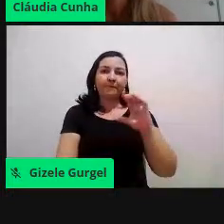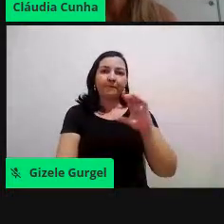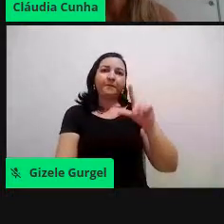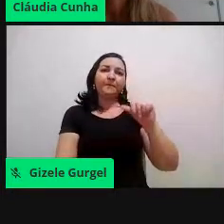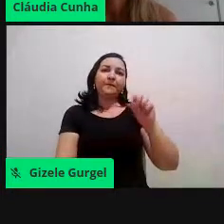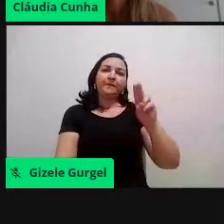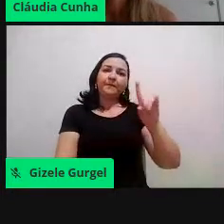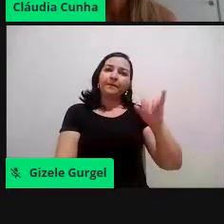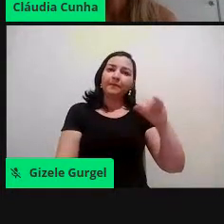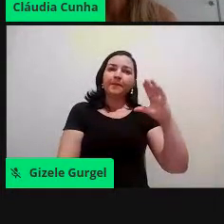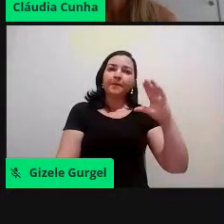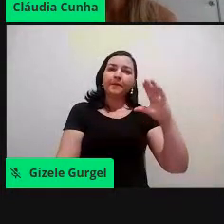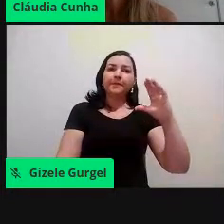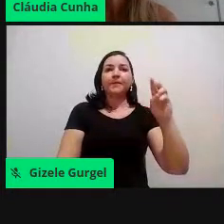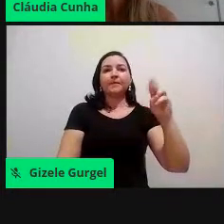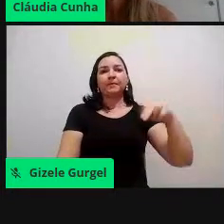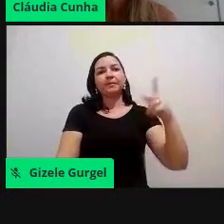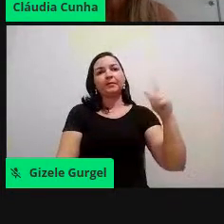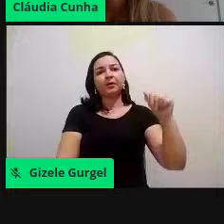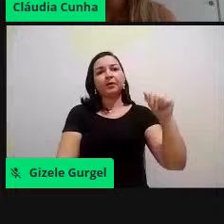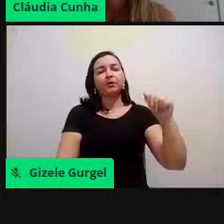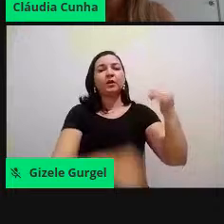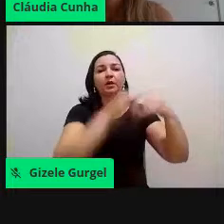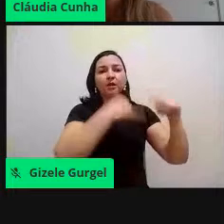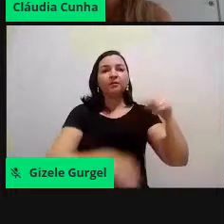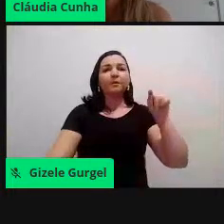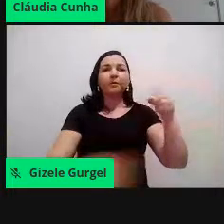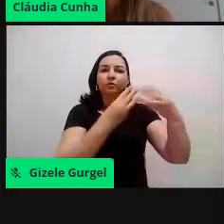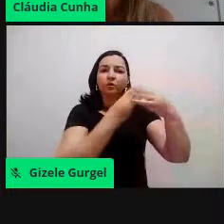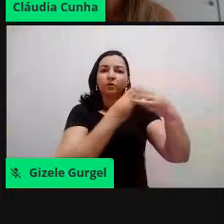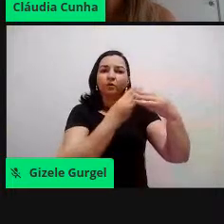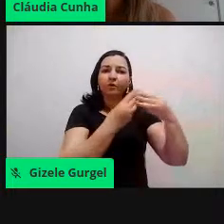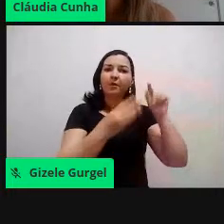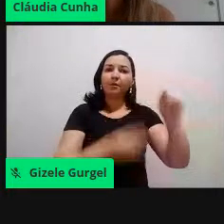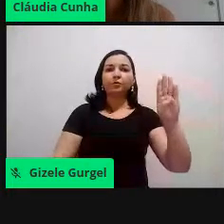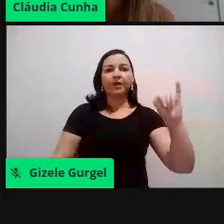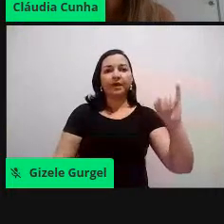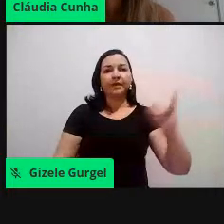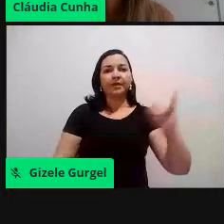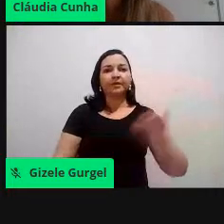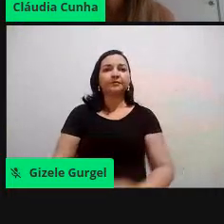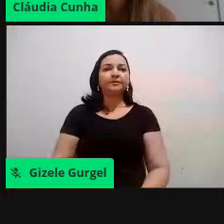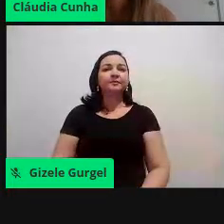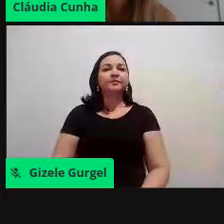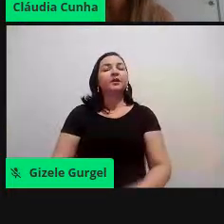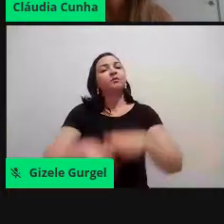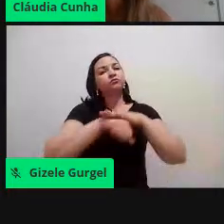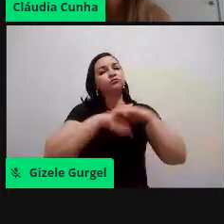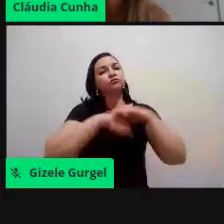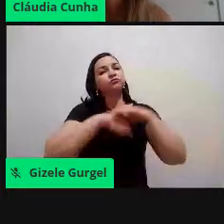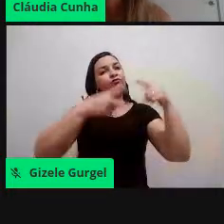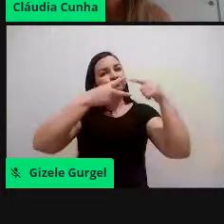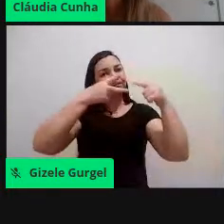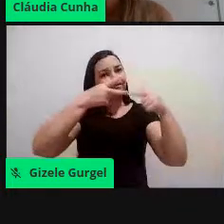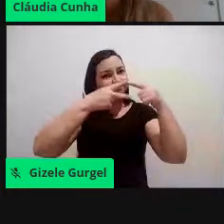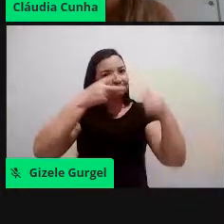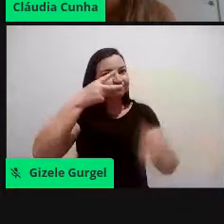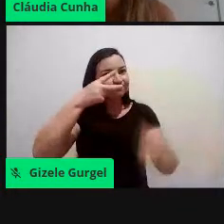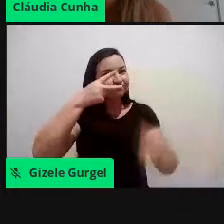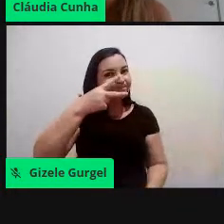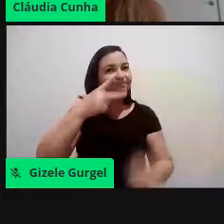.fpb.br. Então, gostaria de falar sobre esses dois projetos, né, que